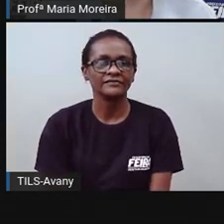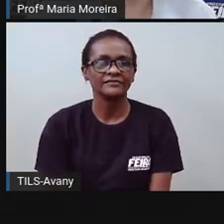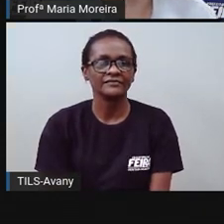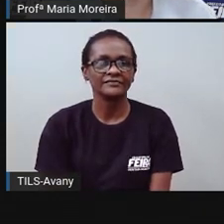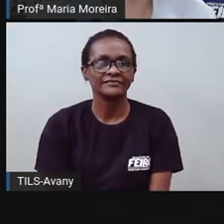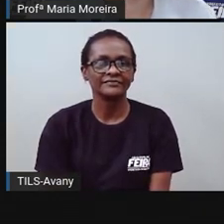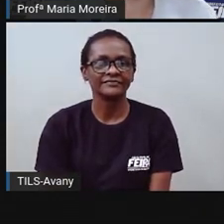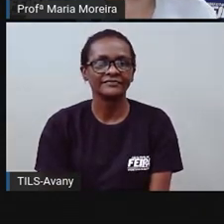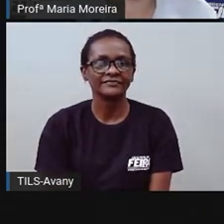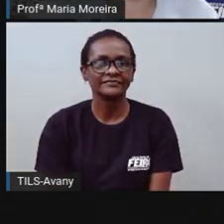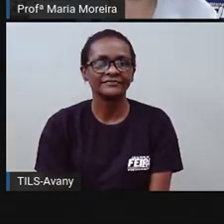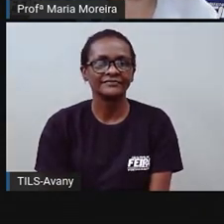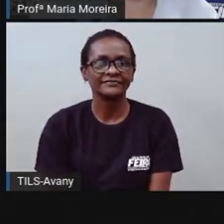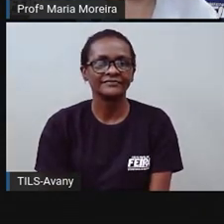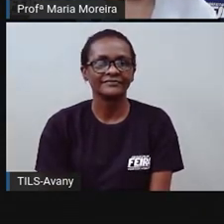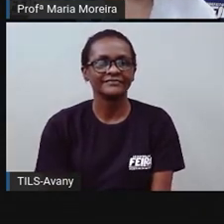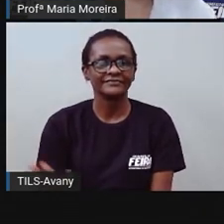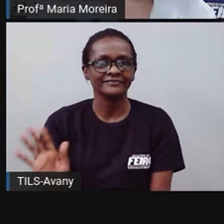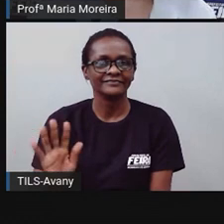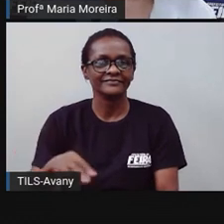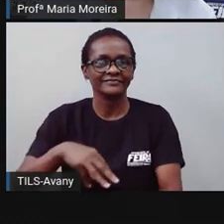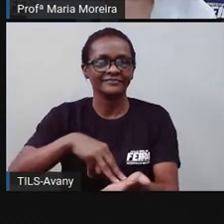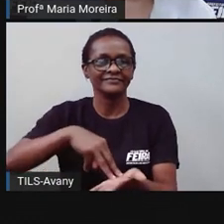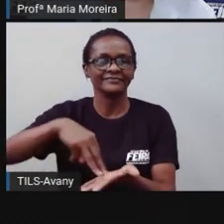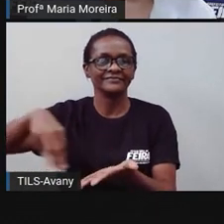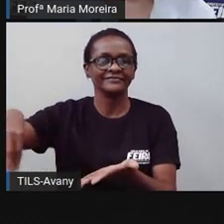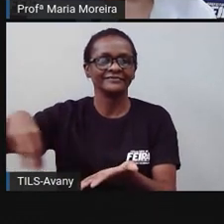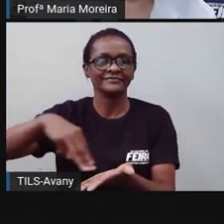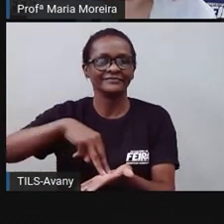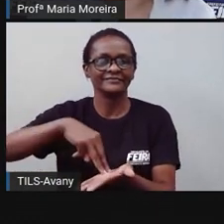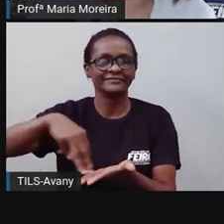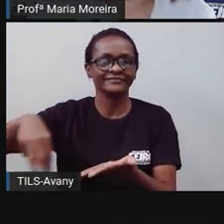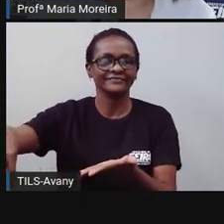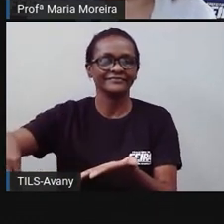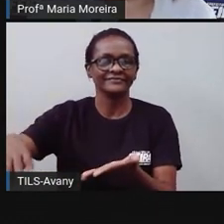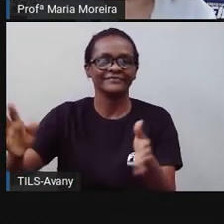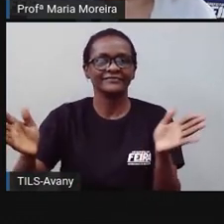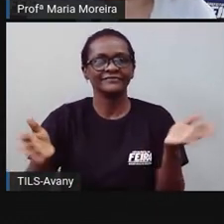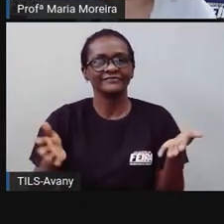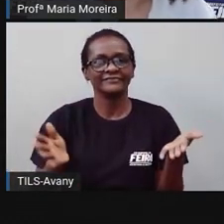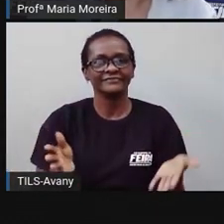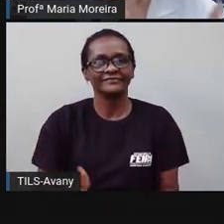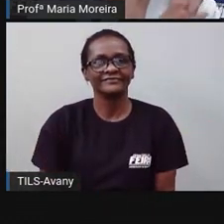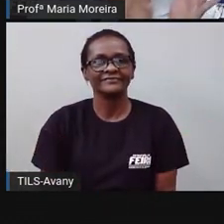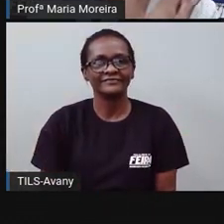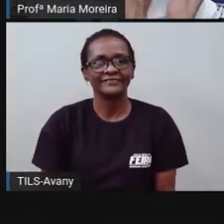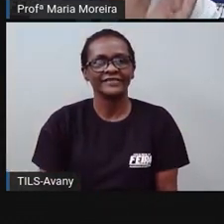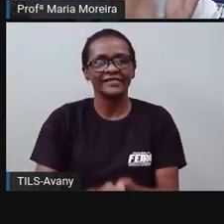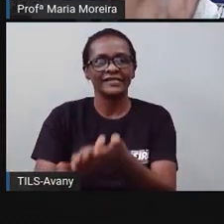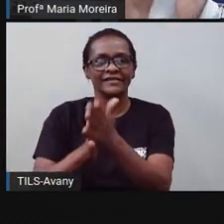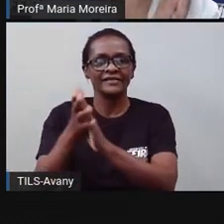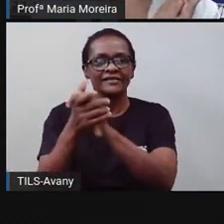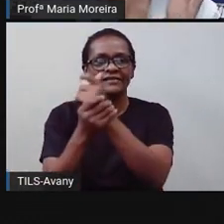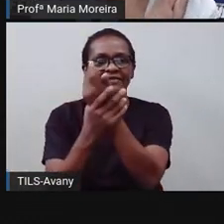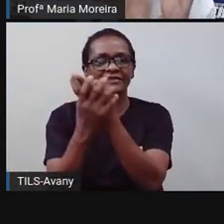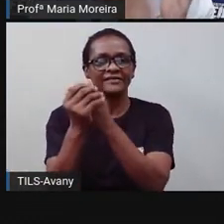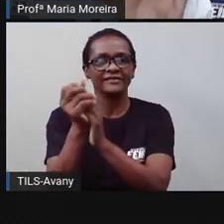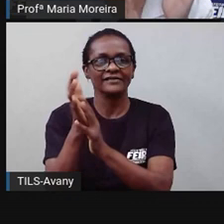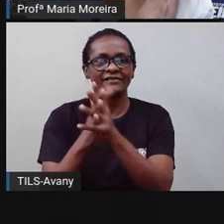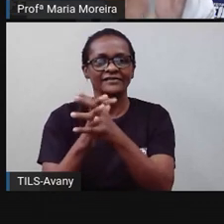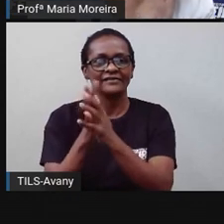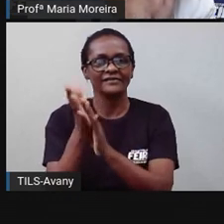Não vamos esquecer os nossos recadinhos do dia. Quais são os nossos recadinhos? Olha, lavar uma mão,